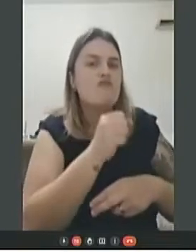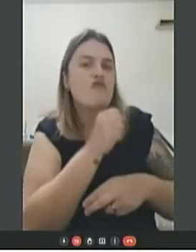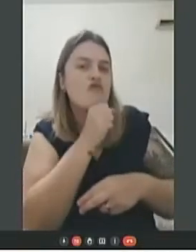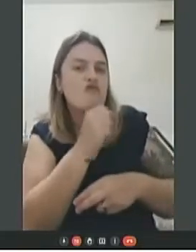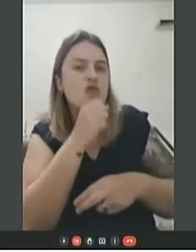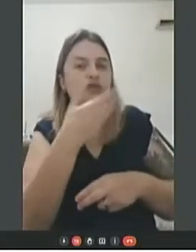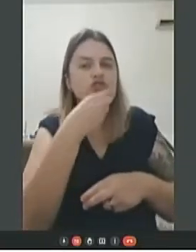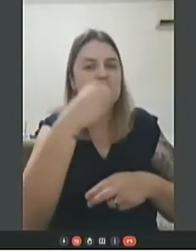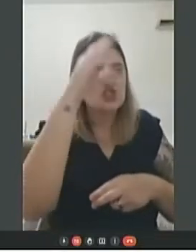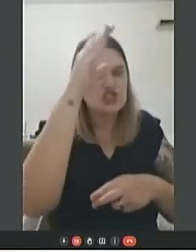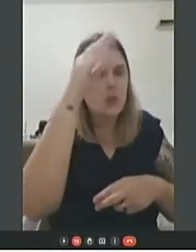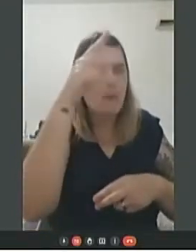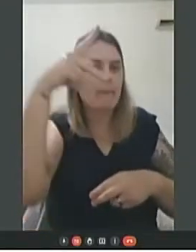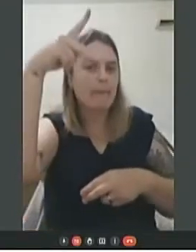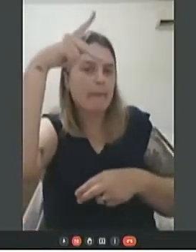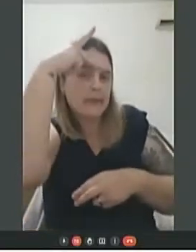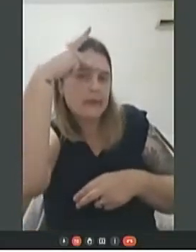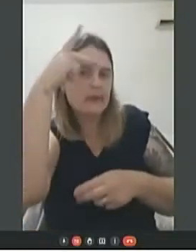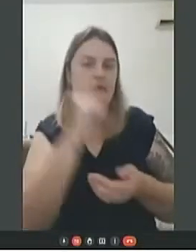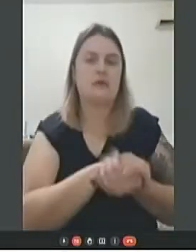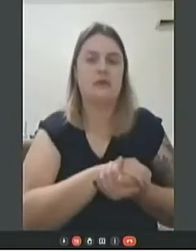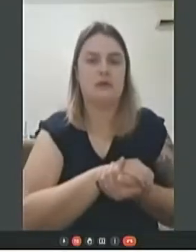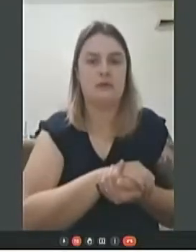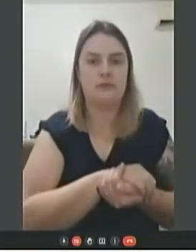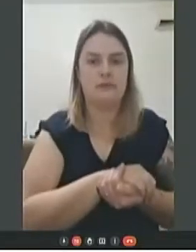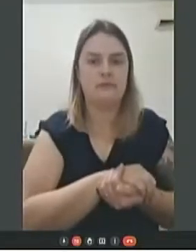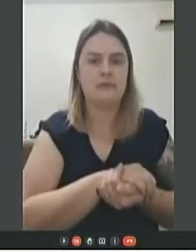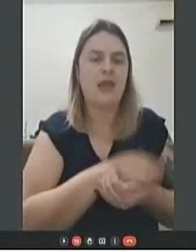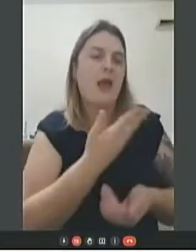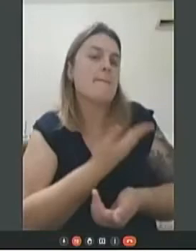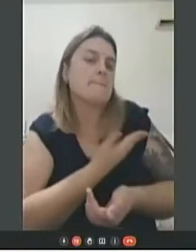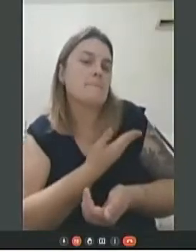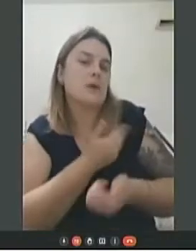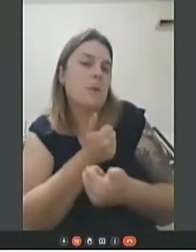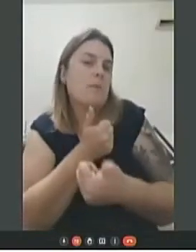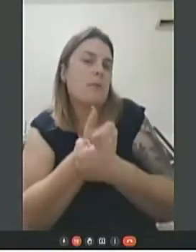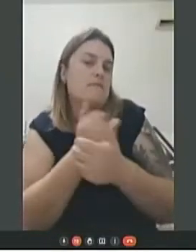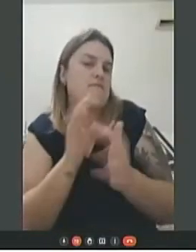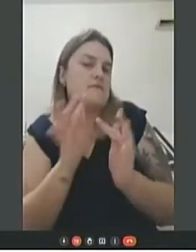tio, padrinho, um amigo próximo da família.